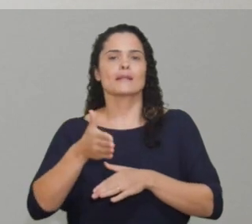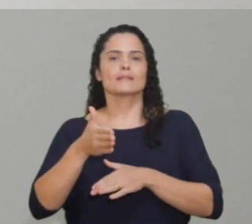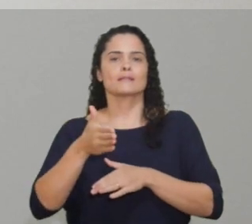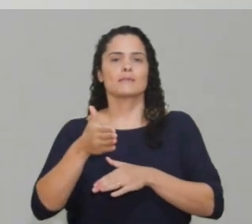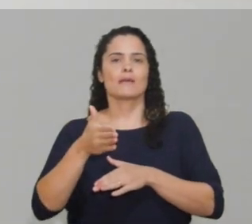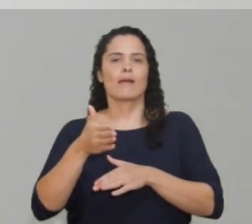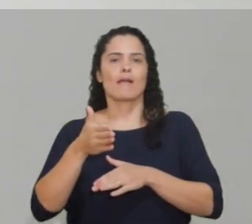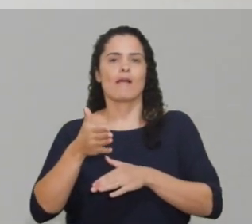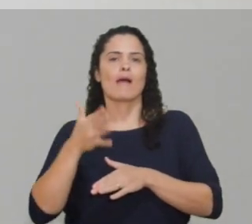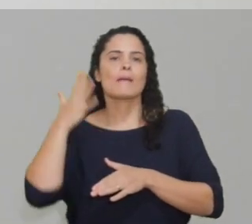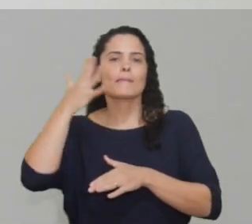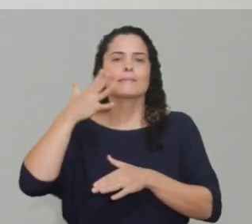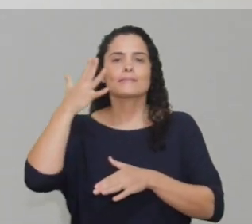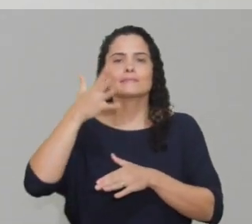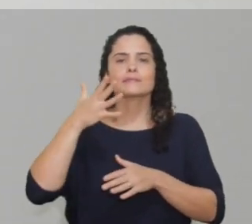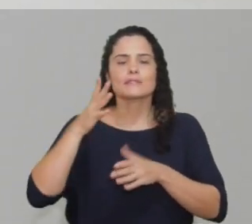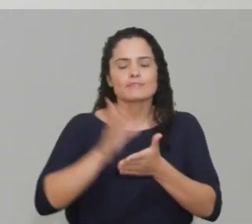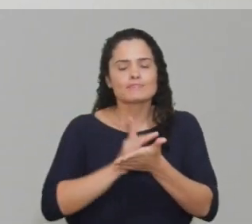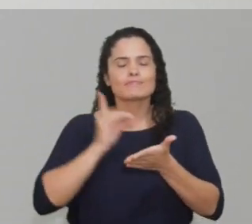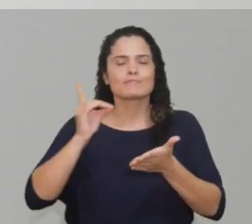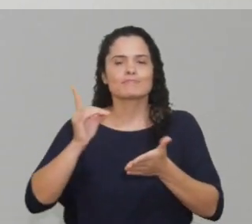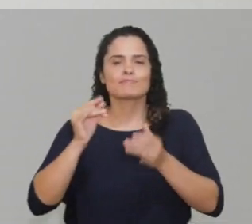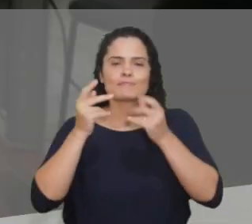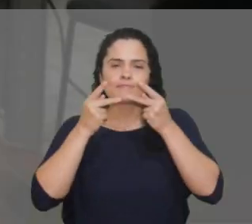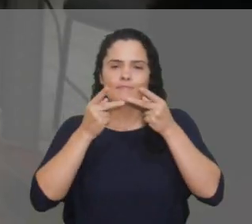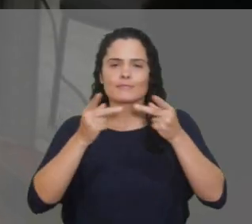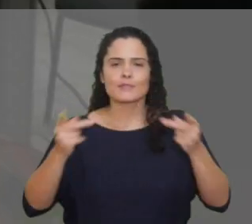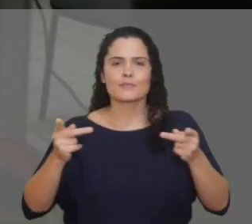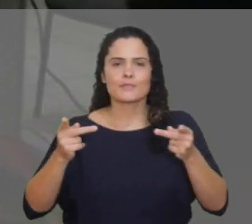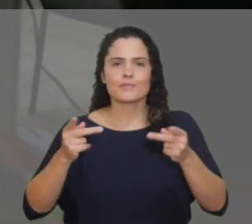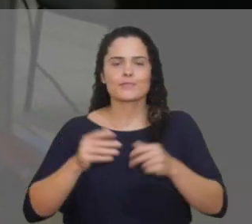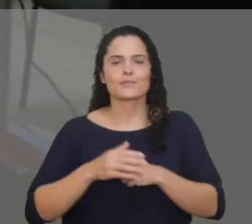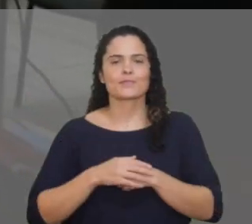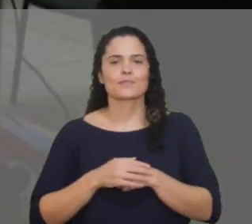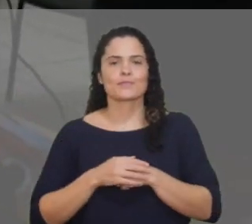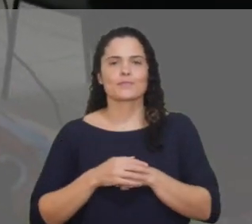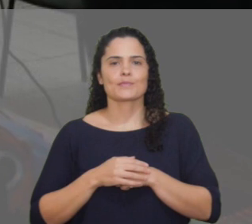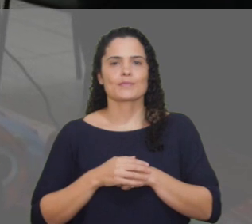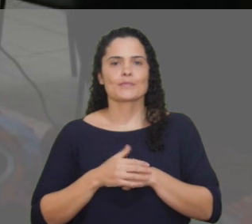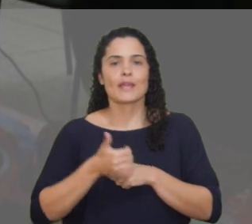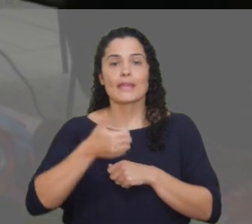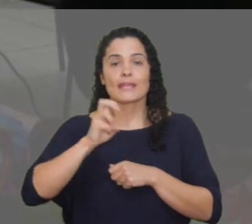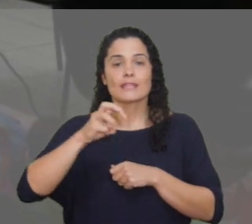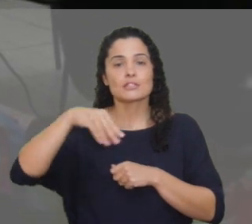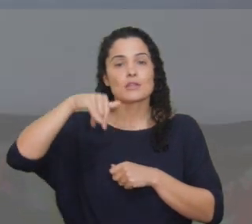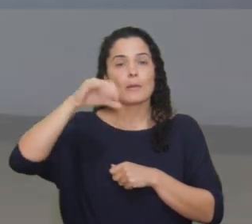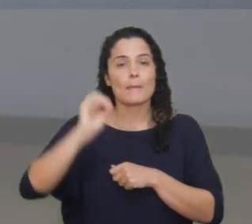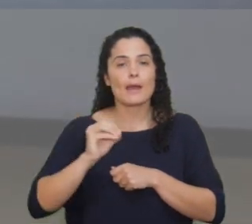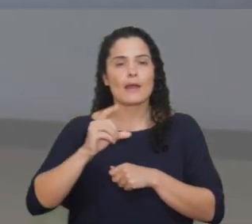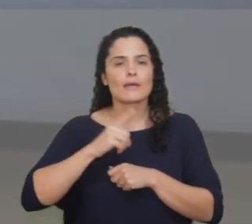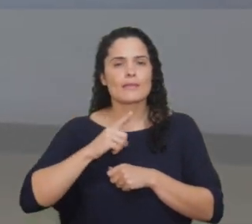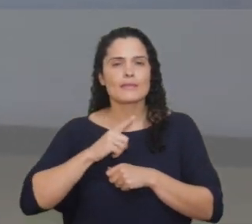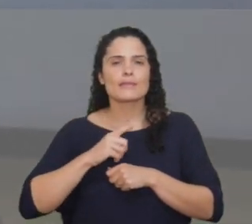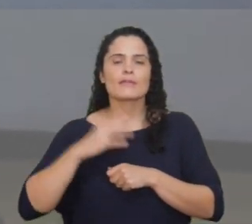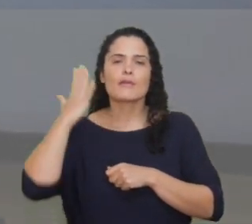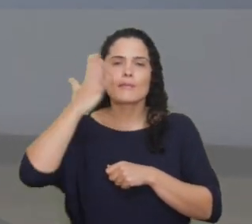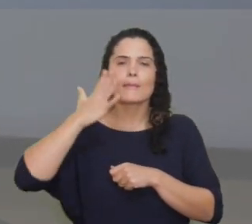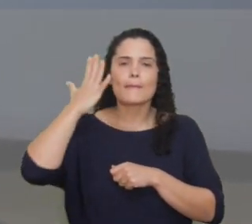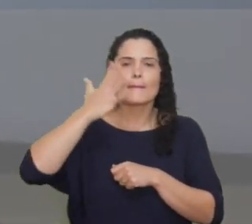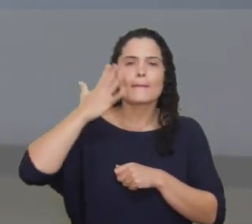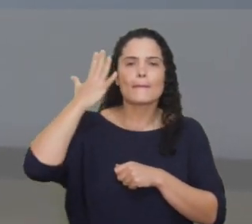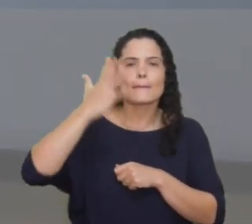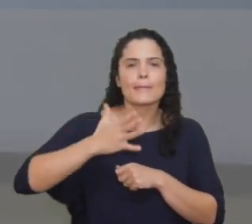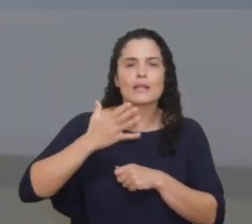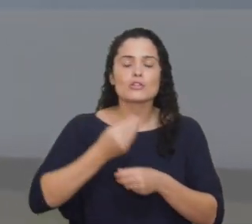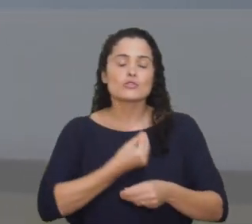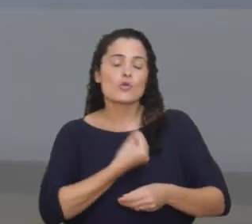pregada. No dia 13 de maio, aconteceu a palestra Como Viver Dias Felizes no Casamento, dirigida pelo pastor Marcelo